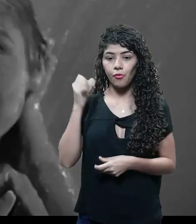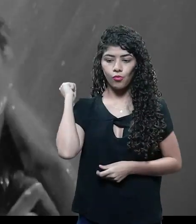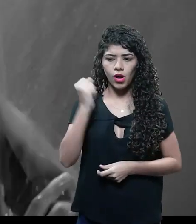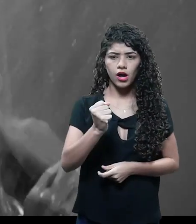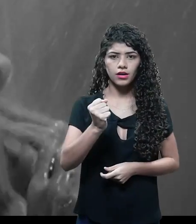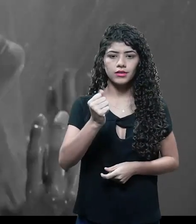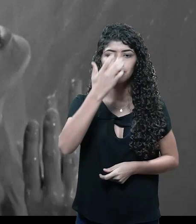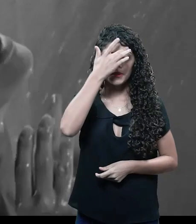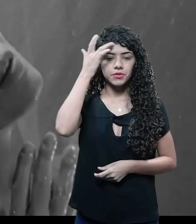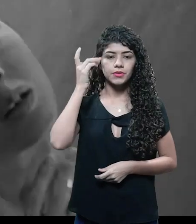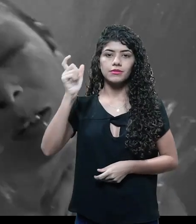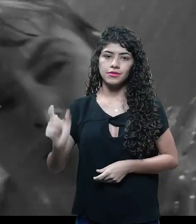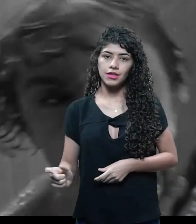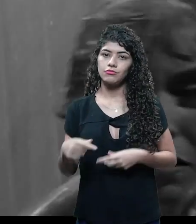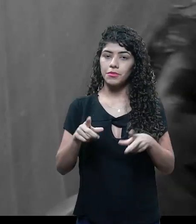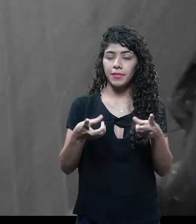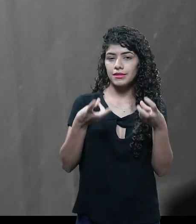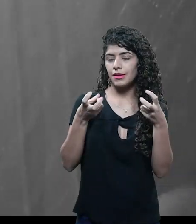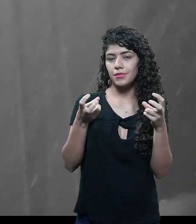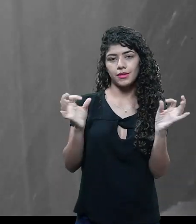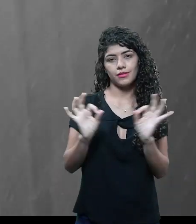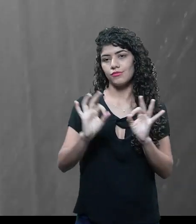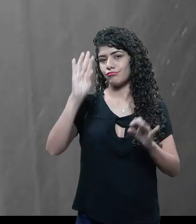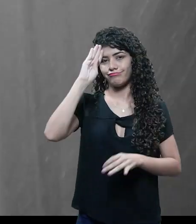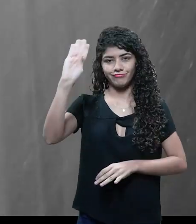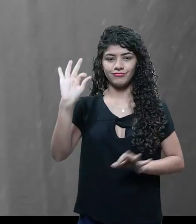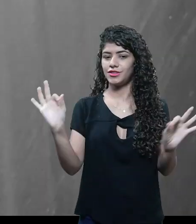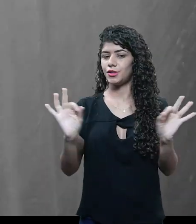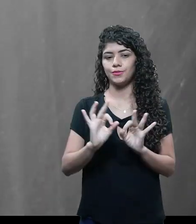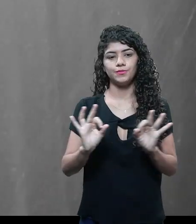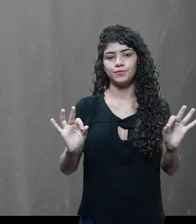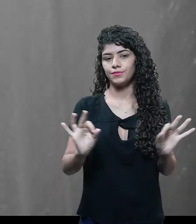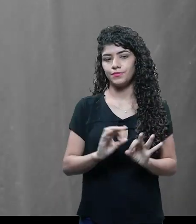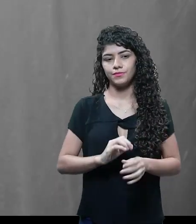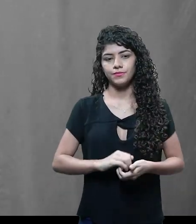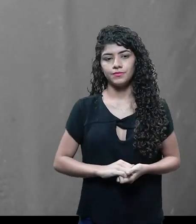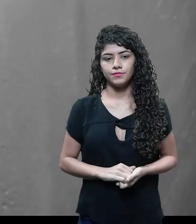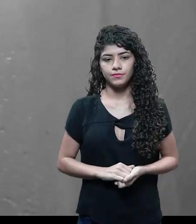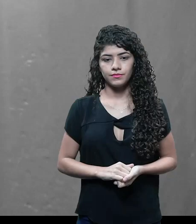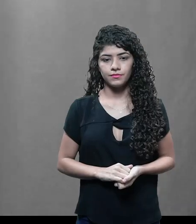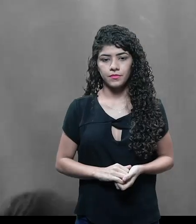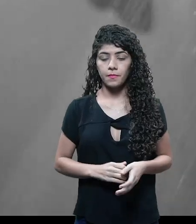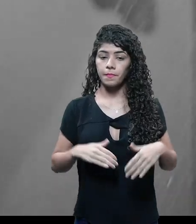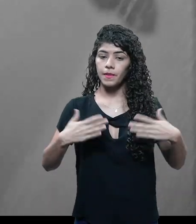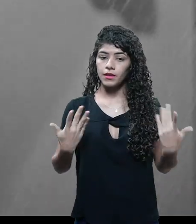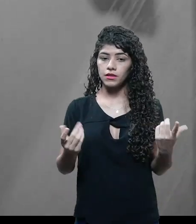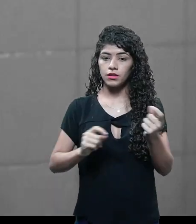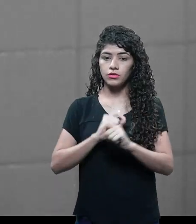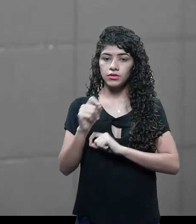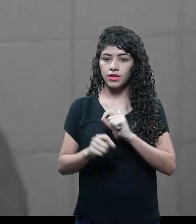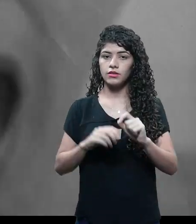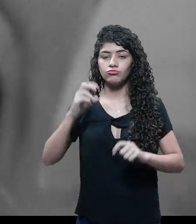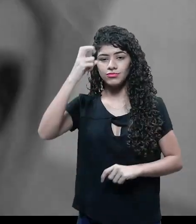assassinato dessa personagem, você percebe que ela não é a protagonista do filme, né? Psicose. Então, Hitchcock